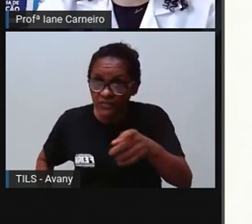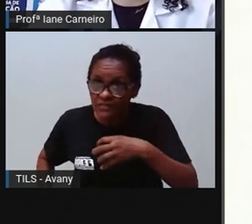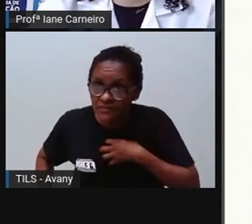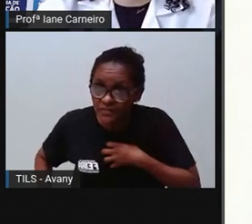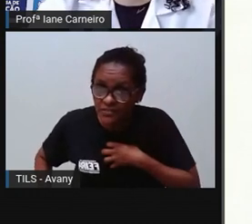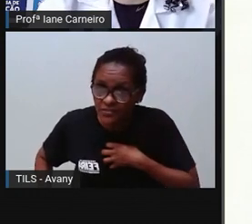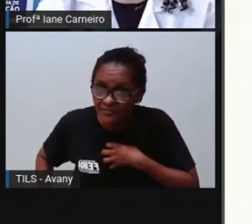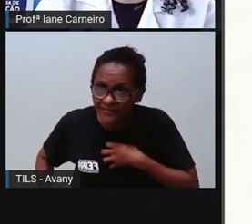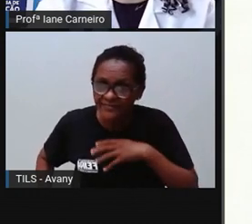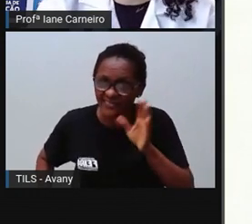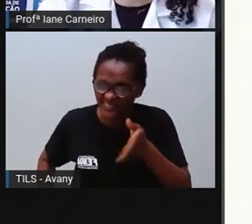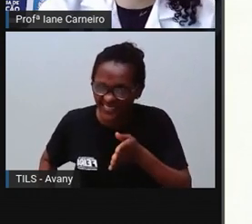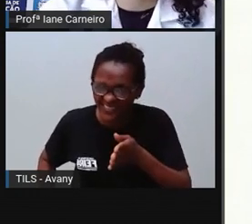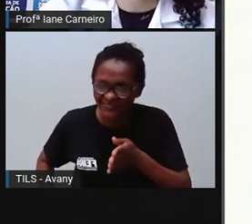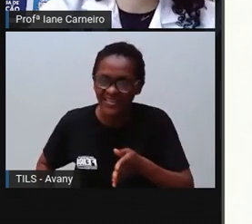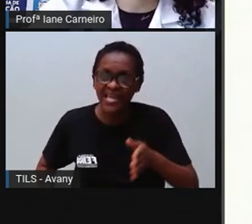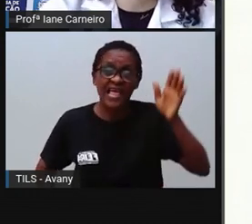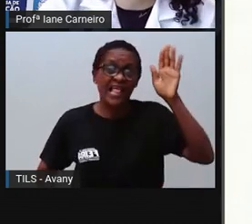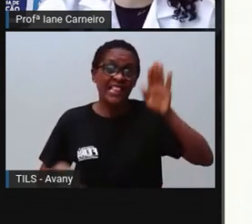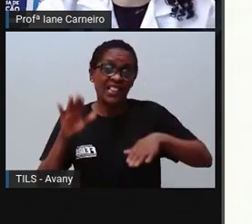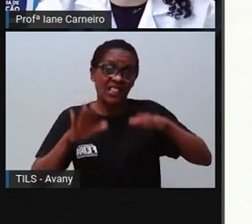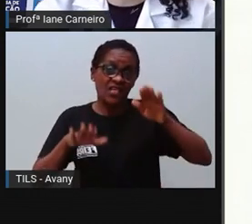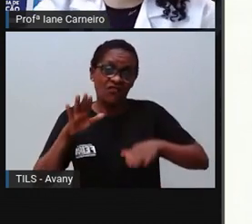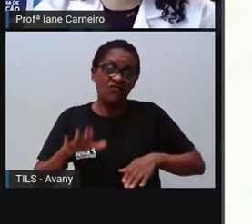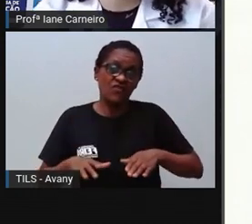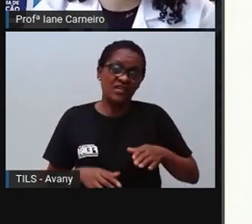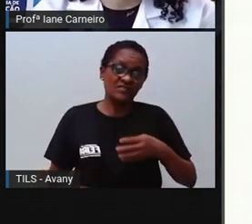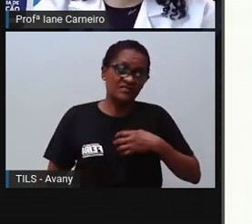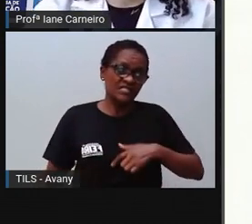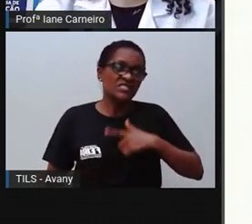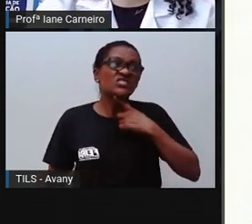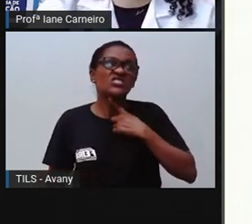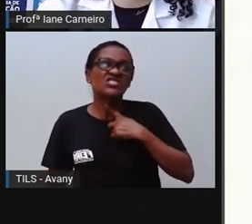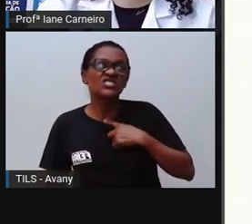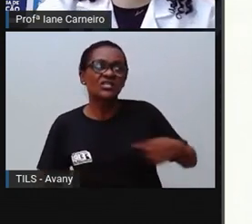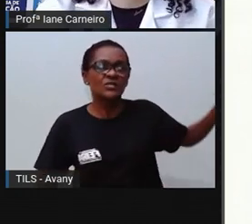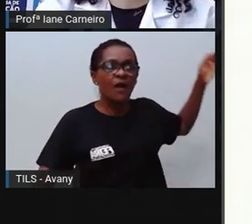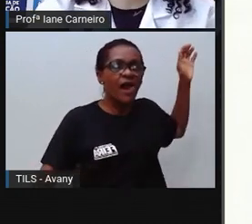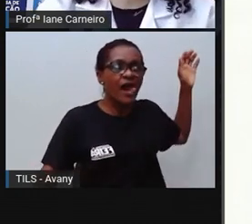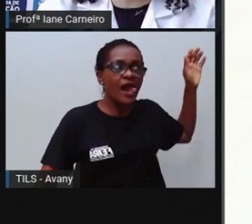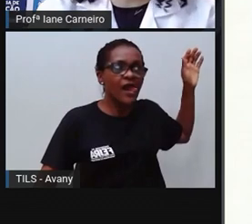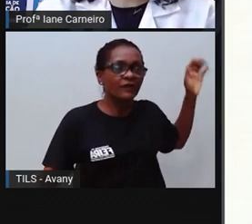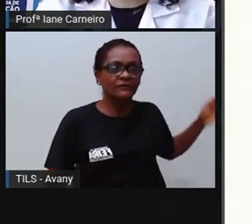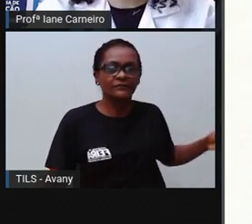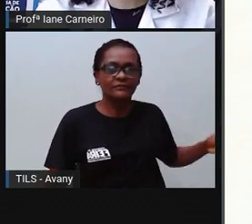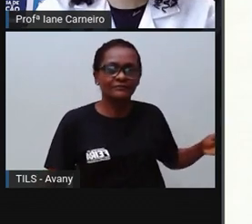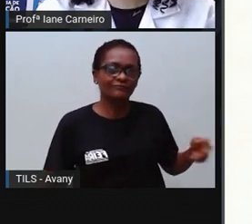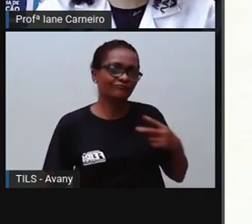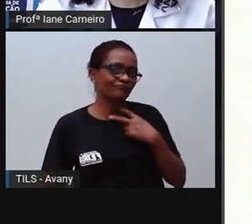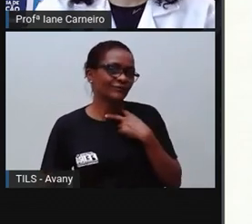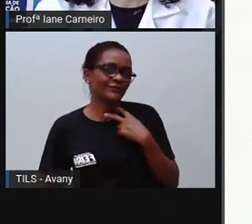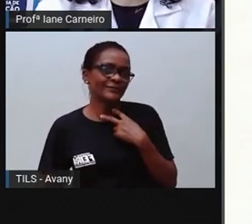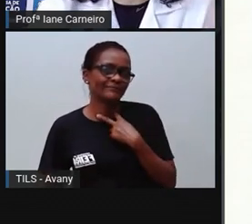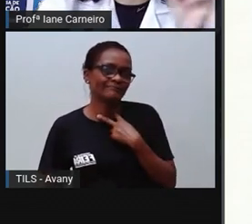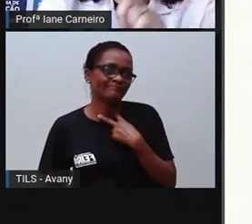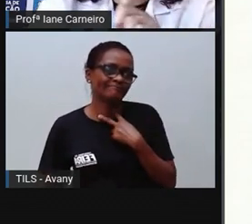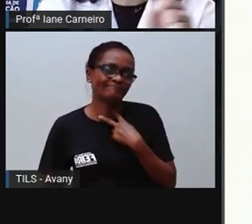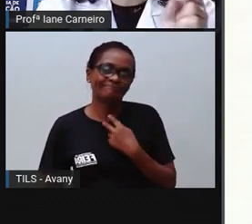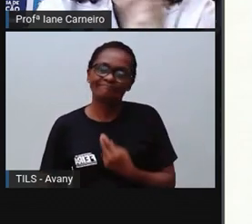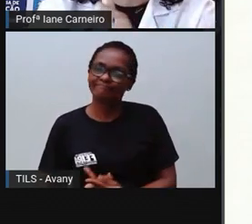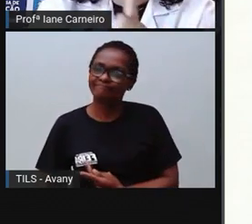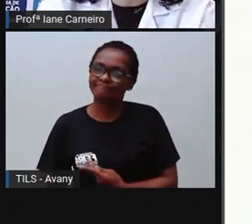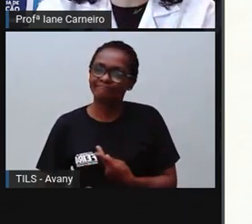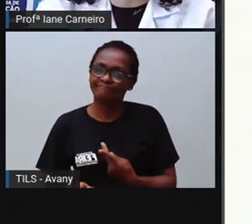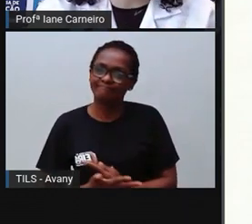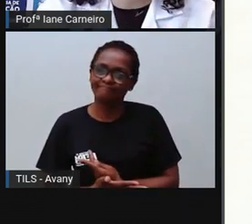talvez já tenha tido vontade de bater em alguém. Mas as mãos não são para bater. E os pés